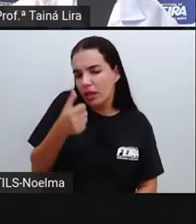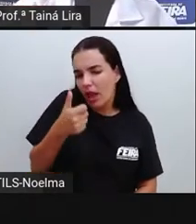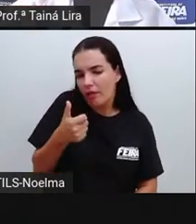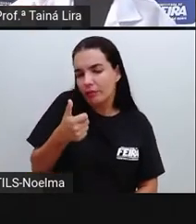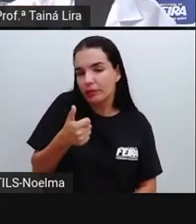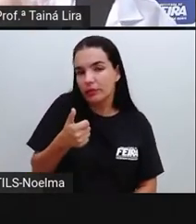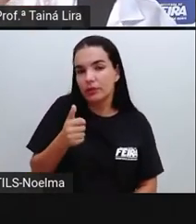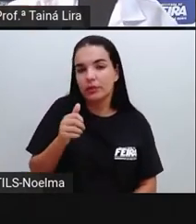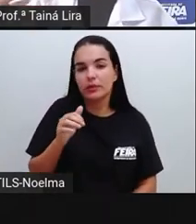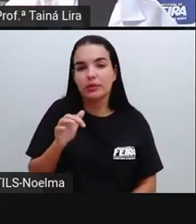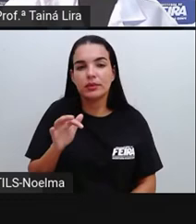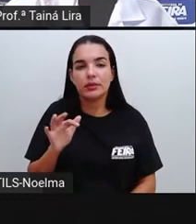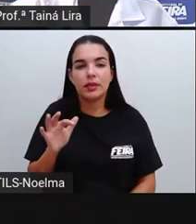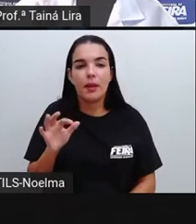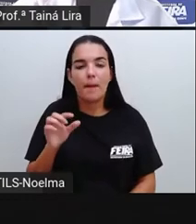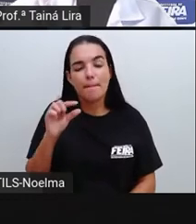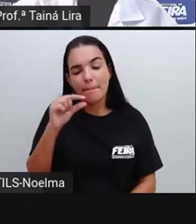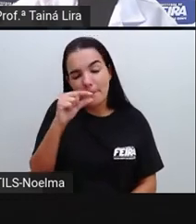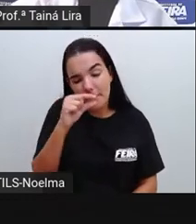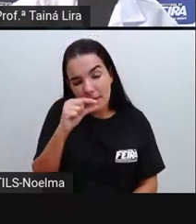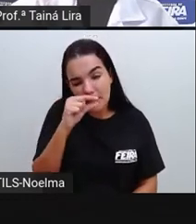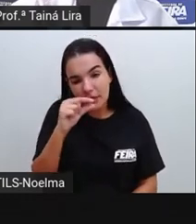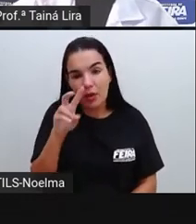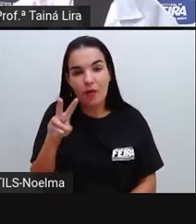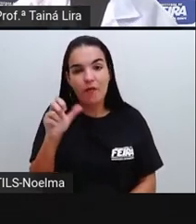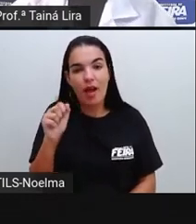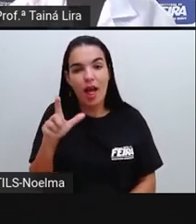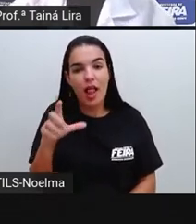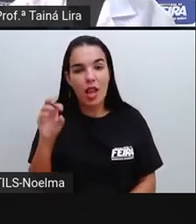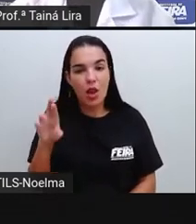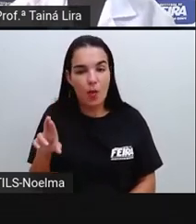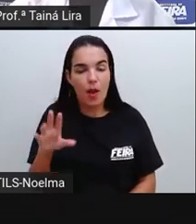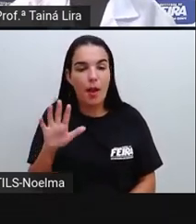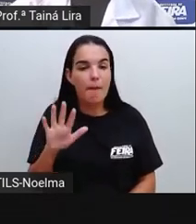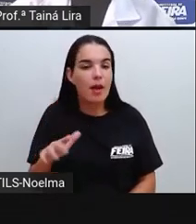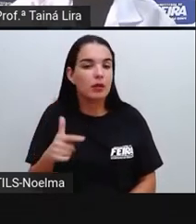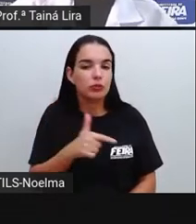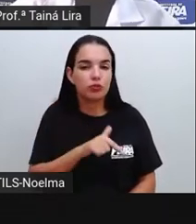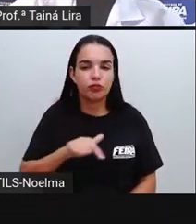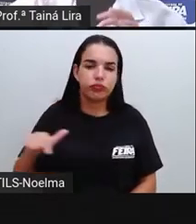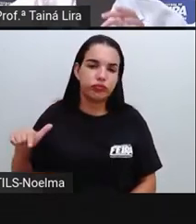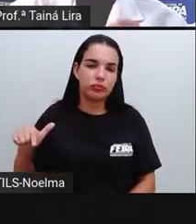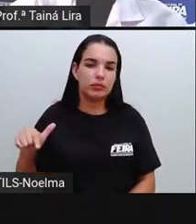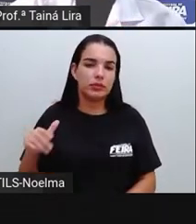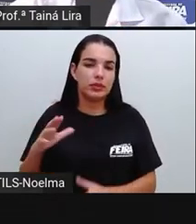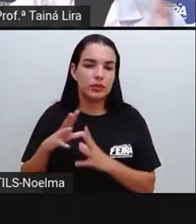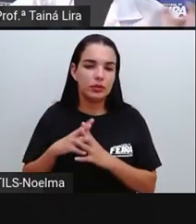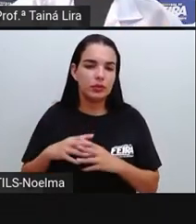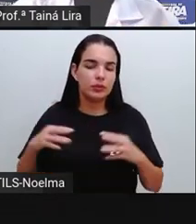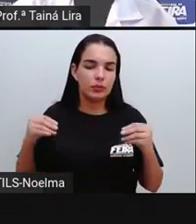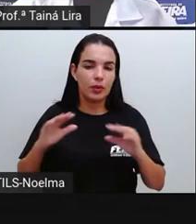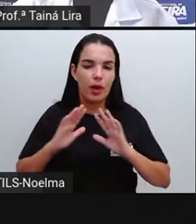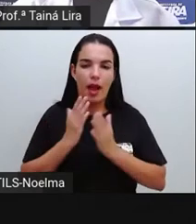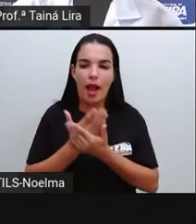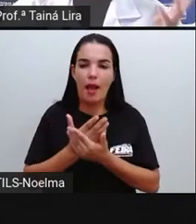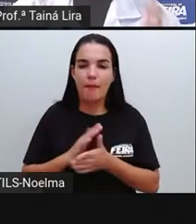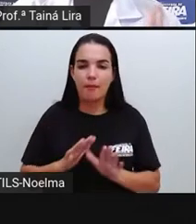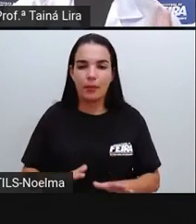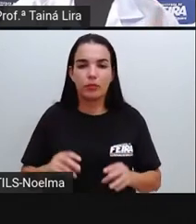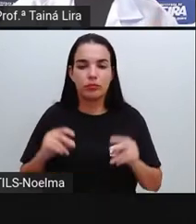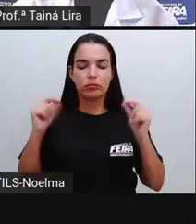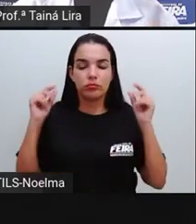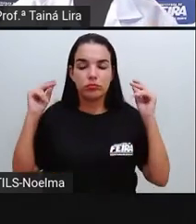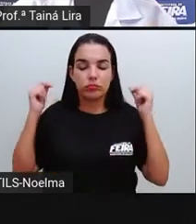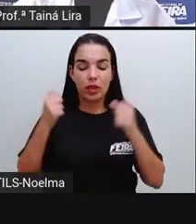centavo, que seria a moeda de menor valor, tá? A moeda de 1 centavo, ela saiu de circulação desde